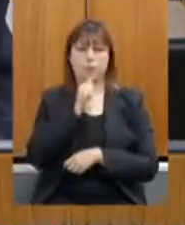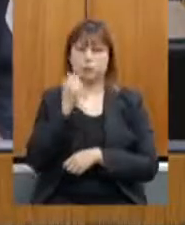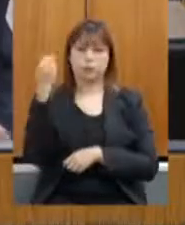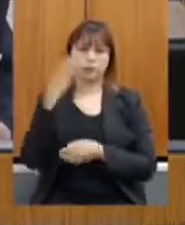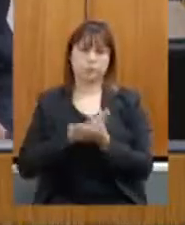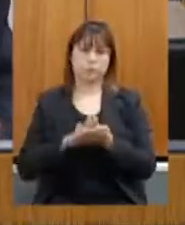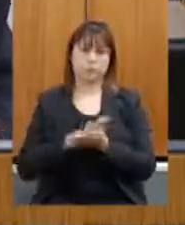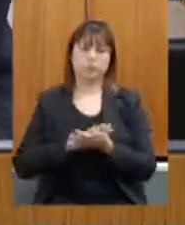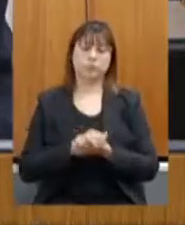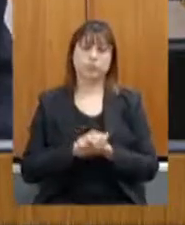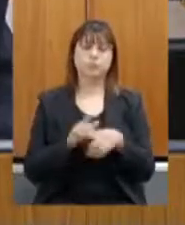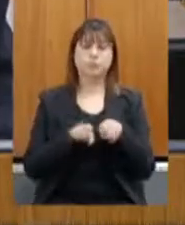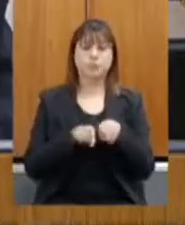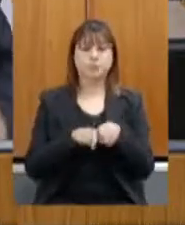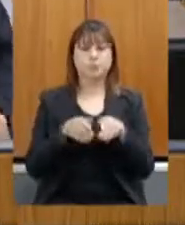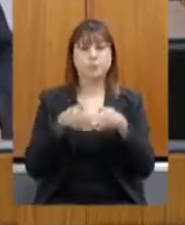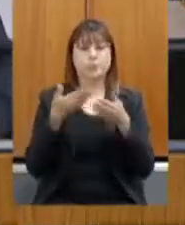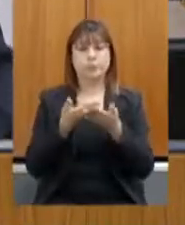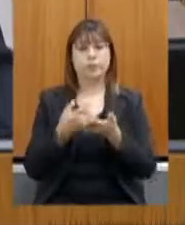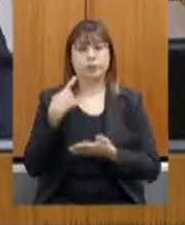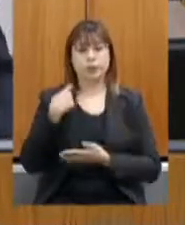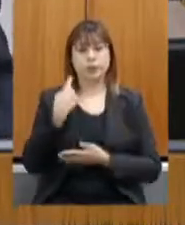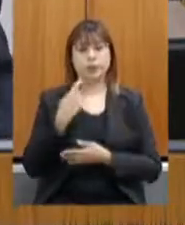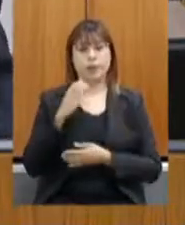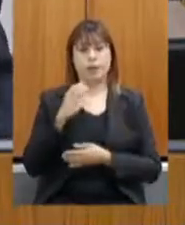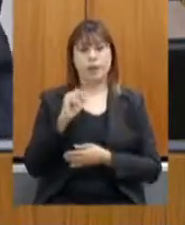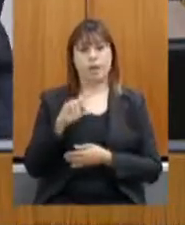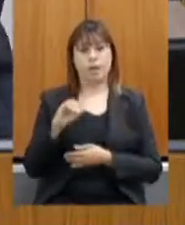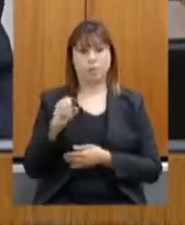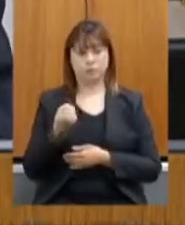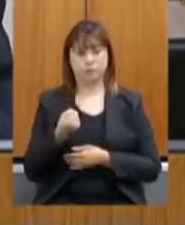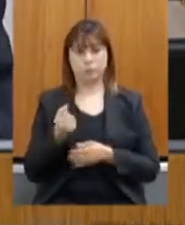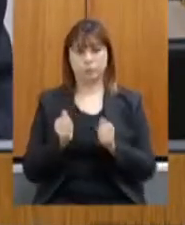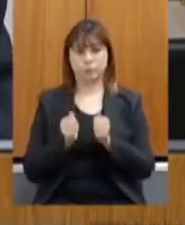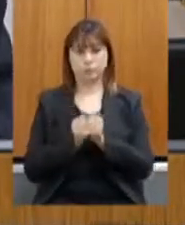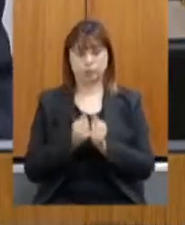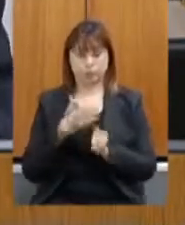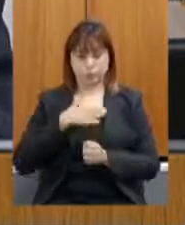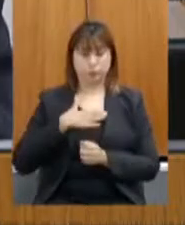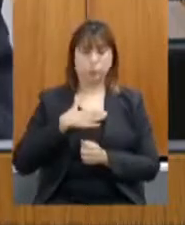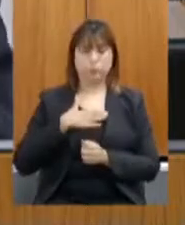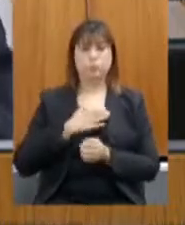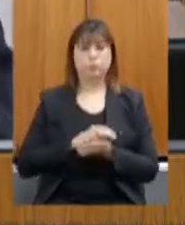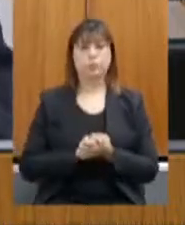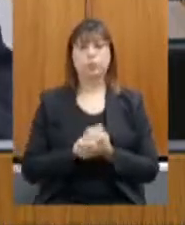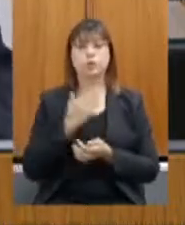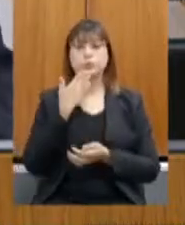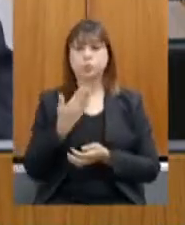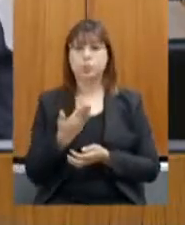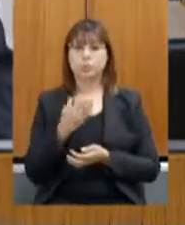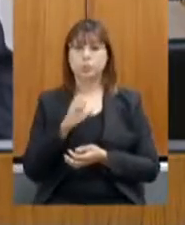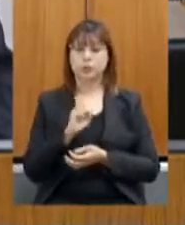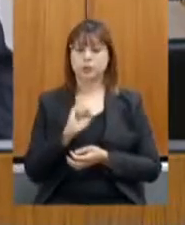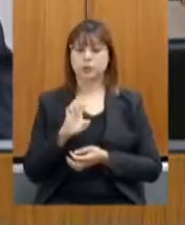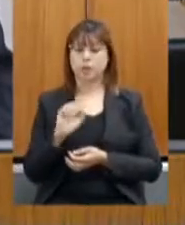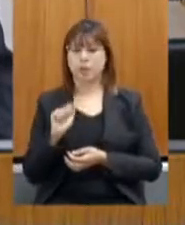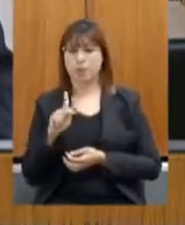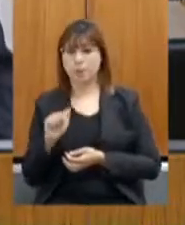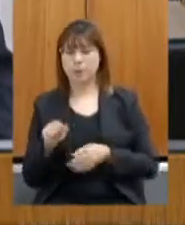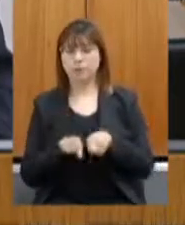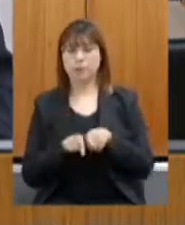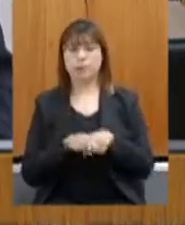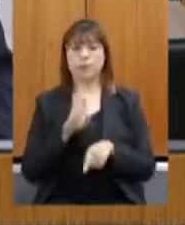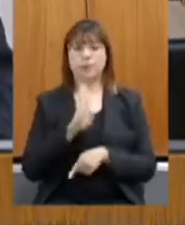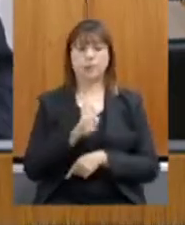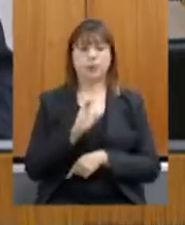também requerimento deputado Carlos Pimenta junto comigo solicito a CEAPA e ao